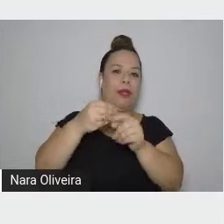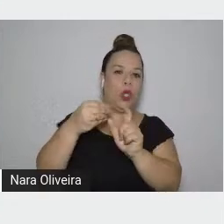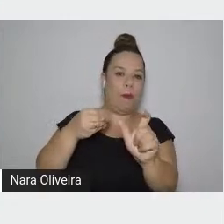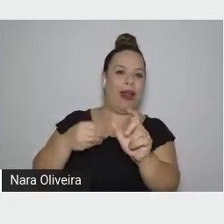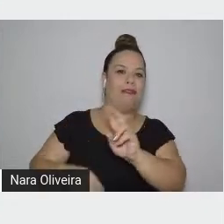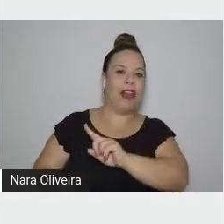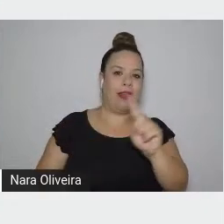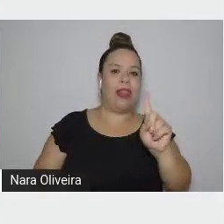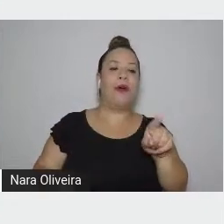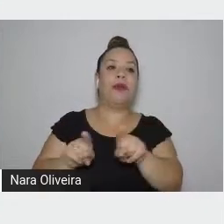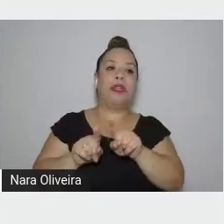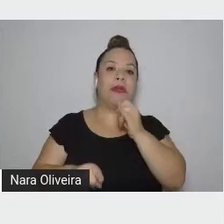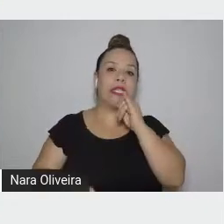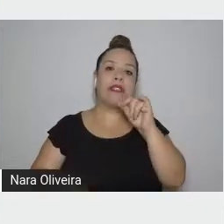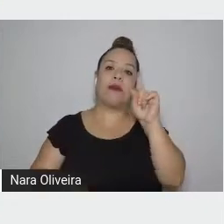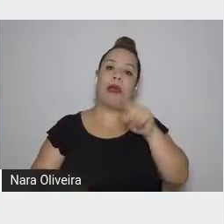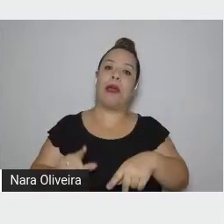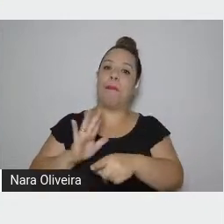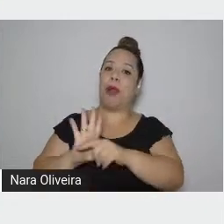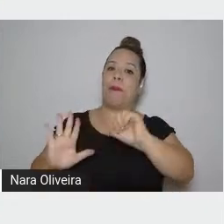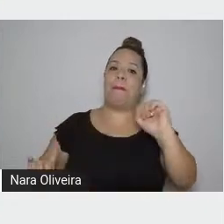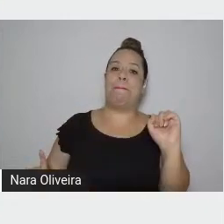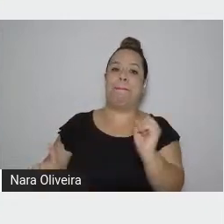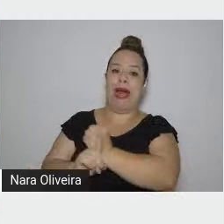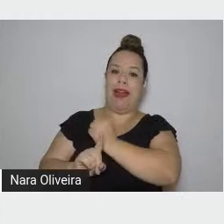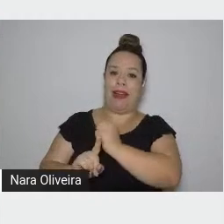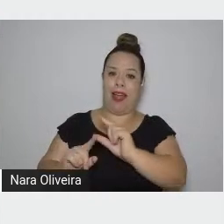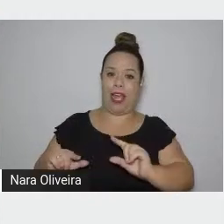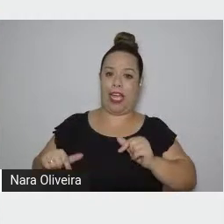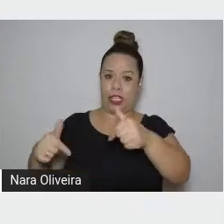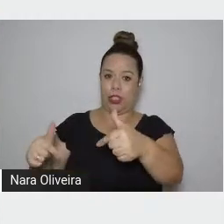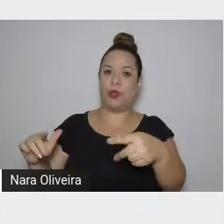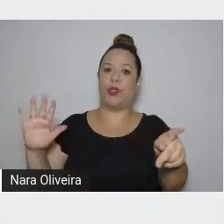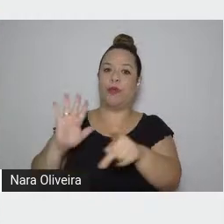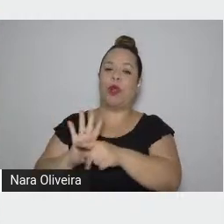atitude de Saramago romancista.